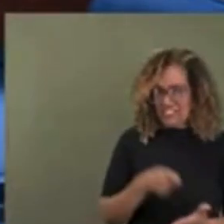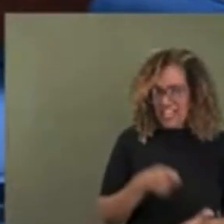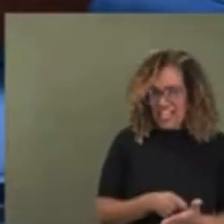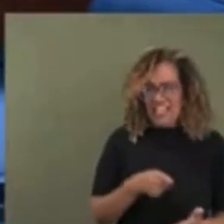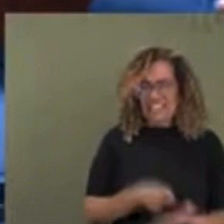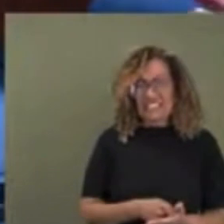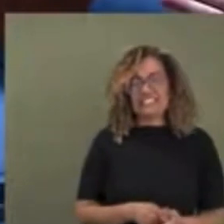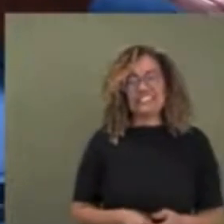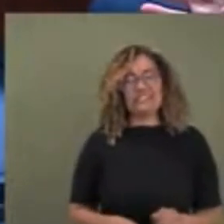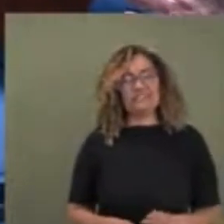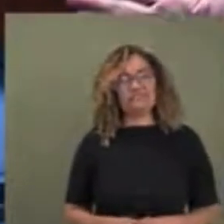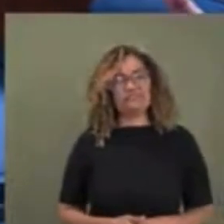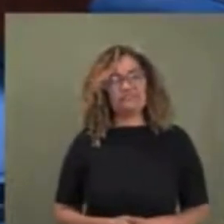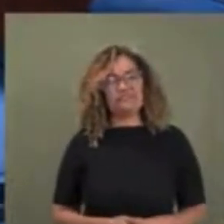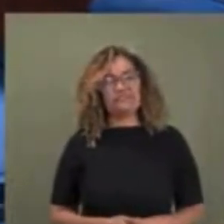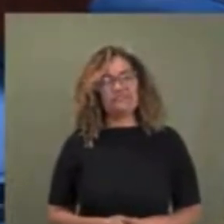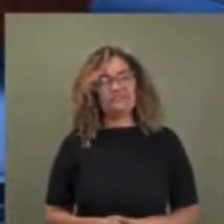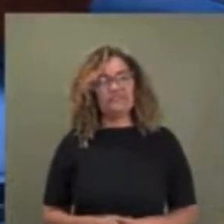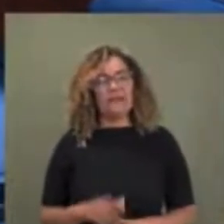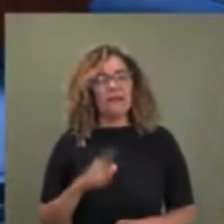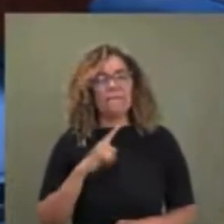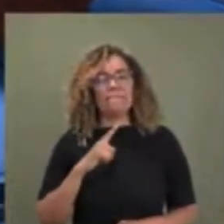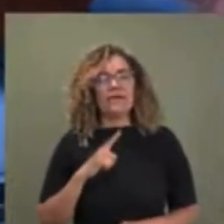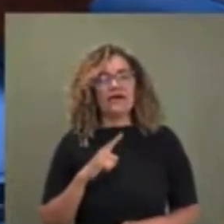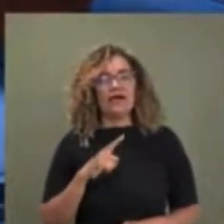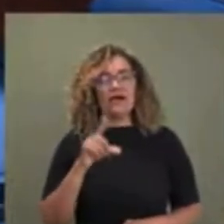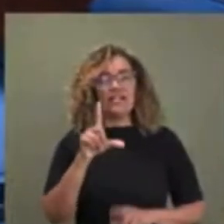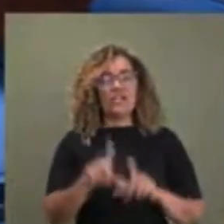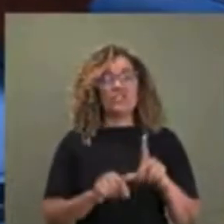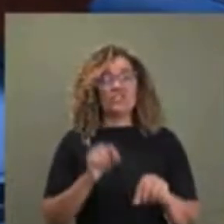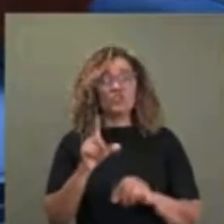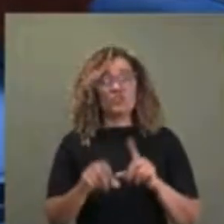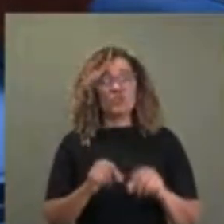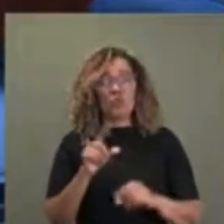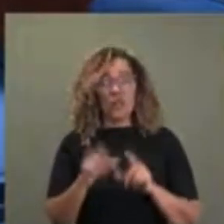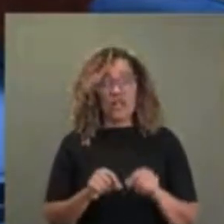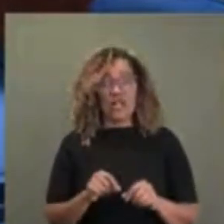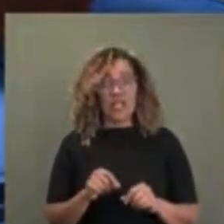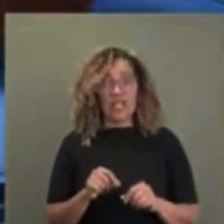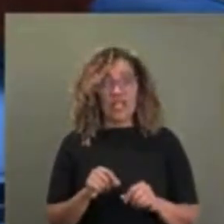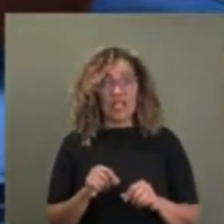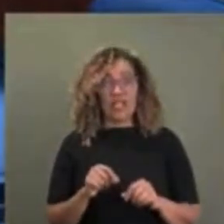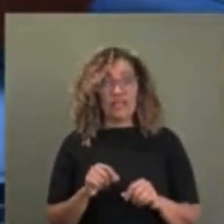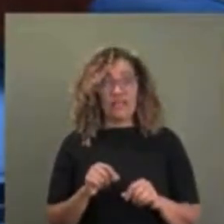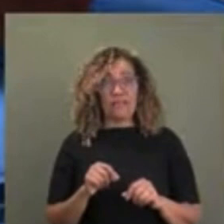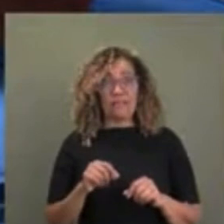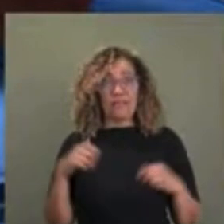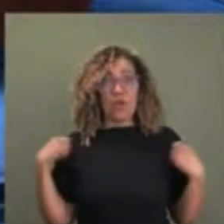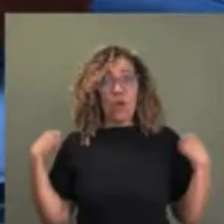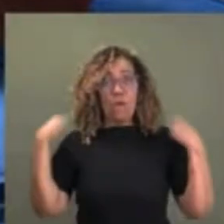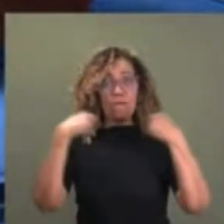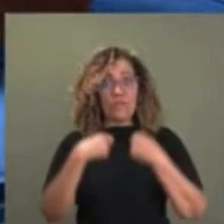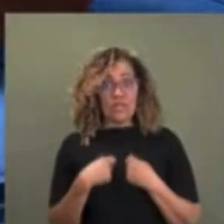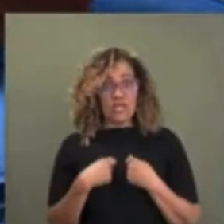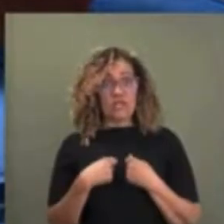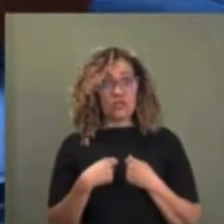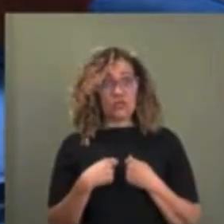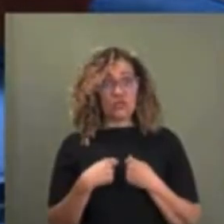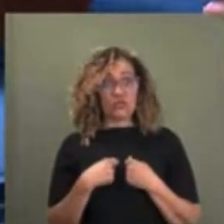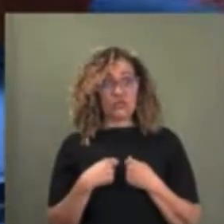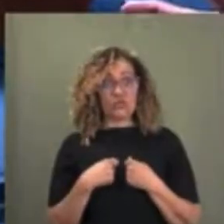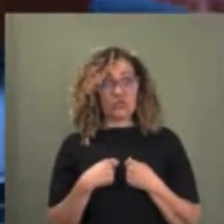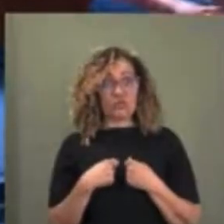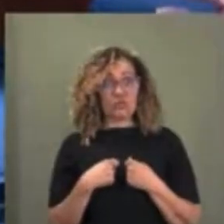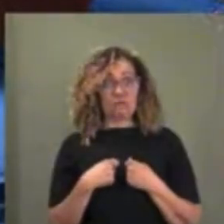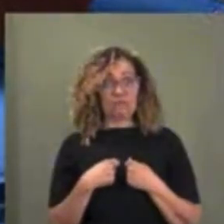se nomear, para se indicar o ministro do Supremo Tribunal Federal é um